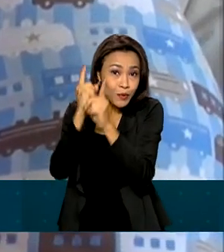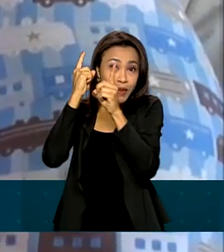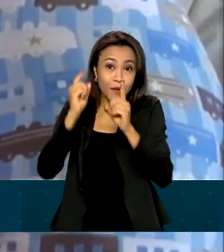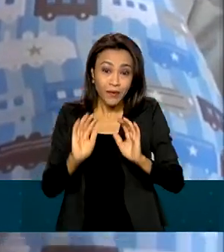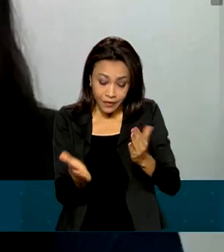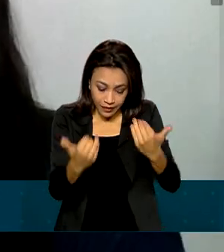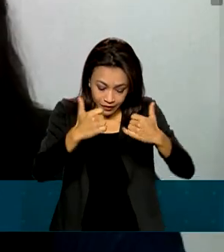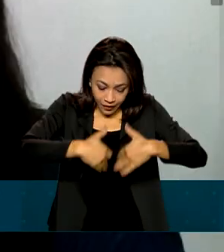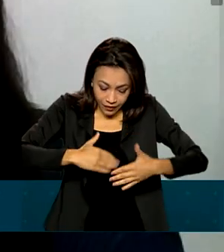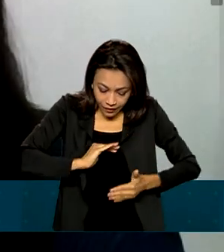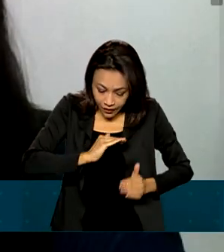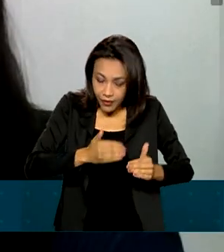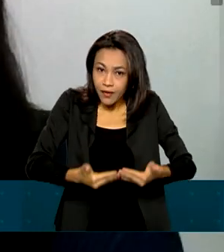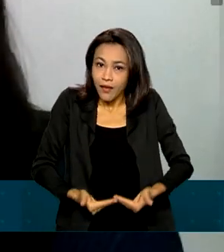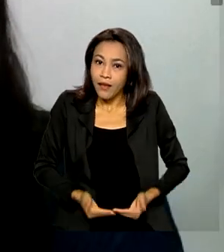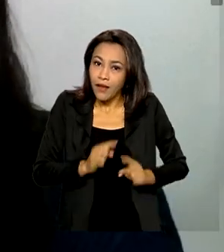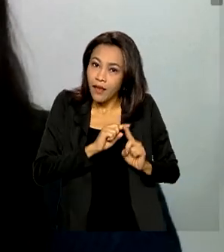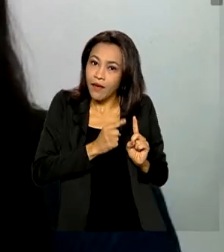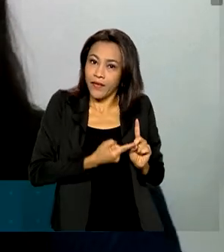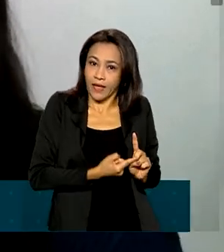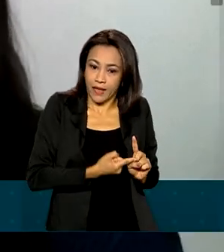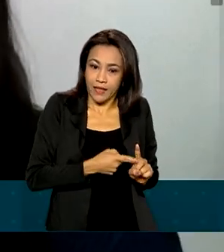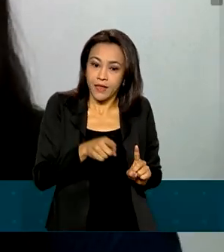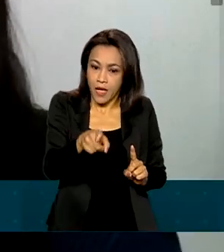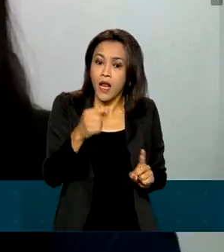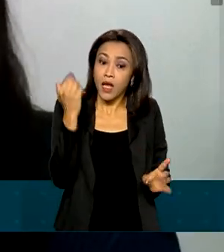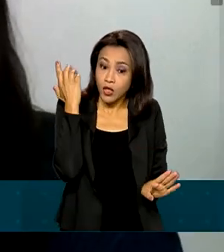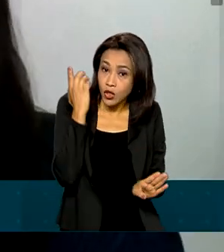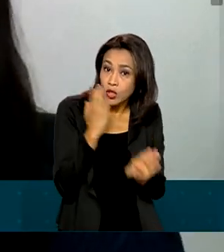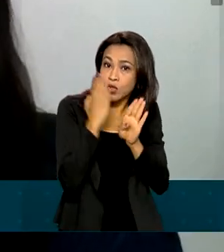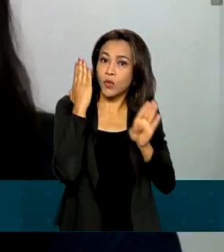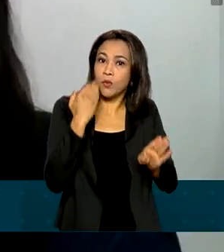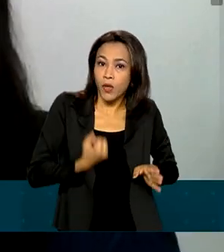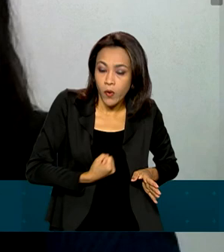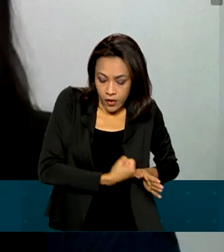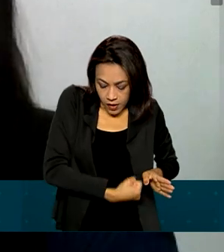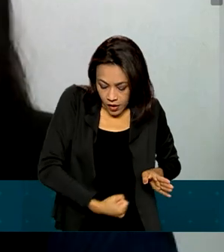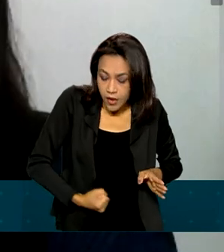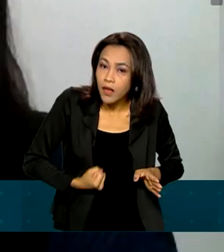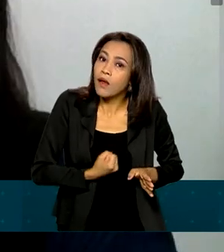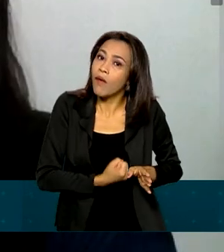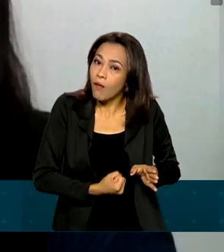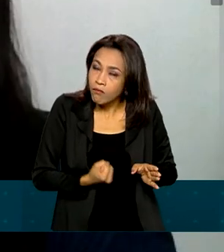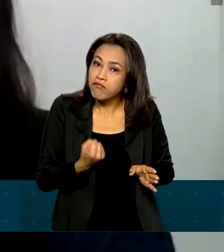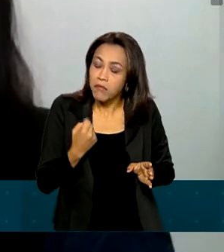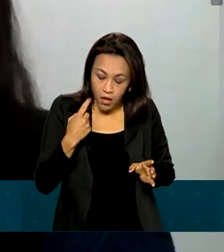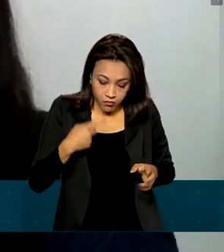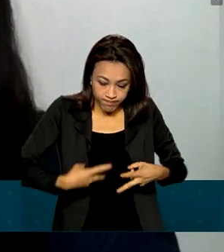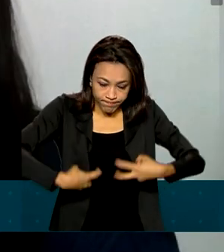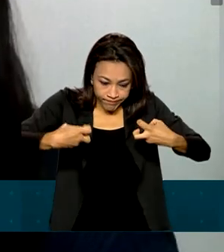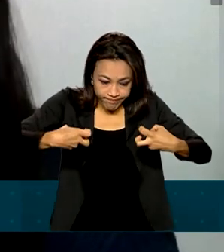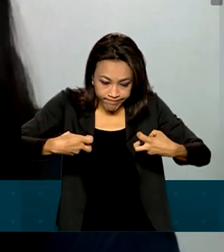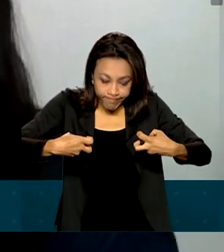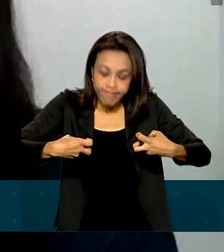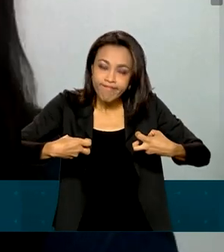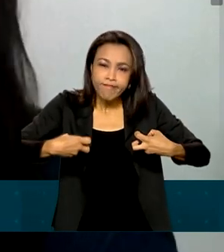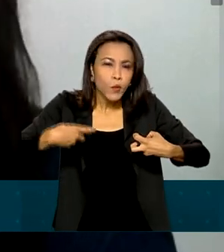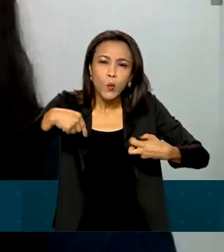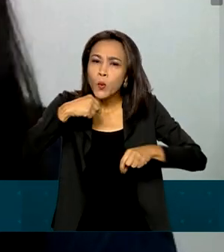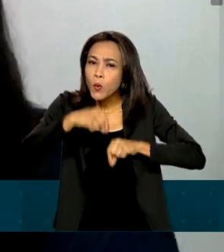na gravidez. Descobrir ainda no pré-natal, ela te dá a chance de buscar toda a informação,